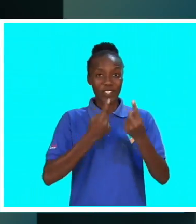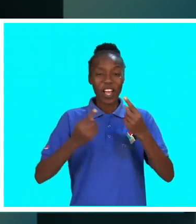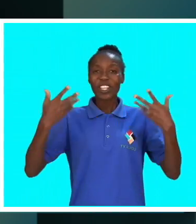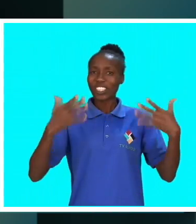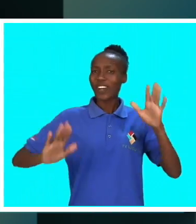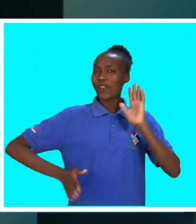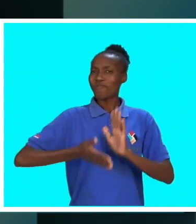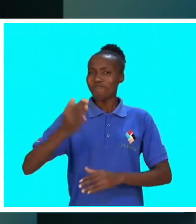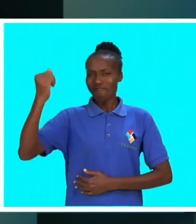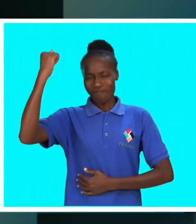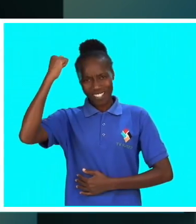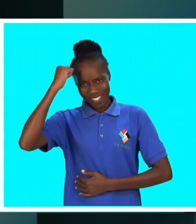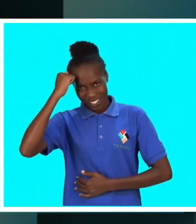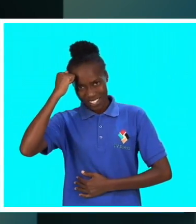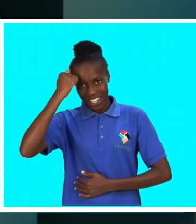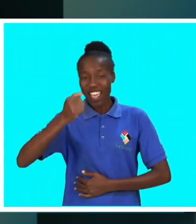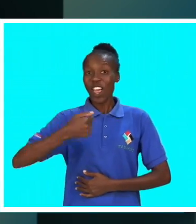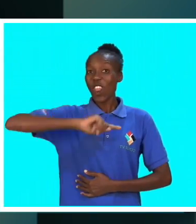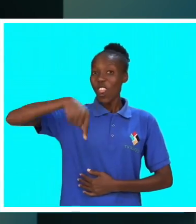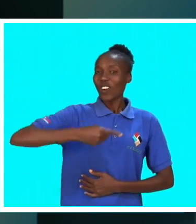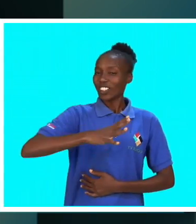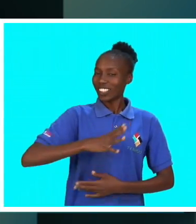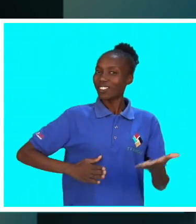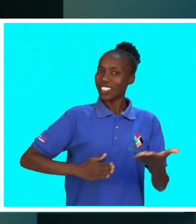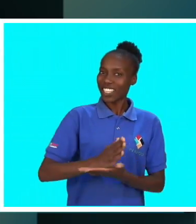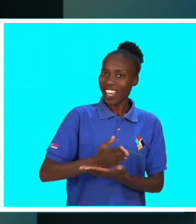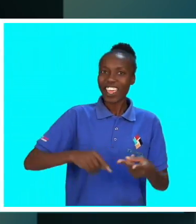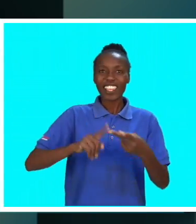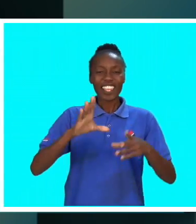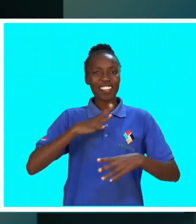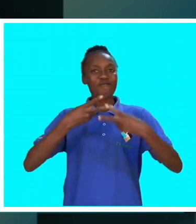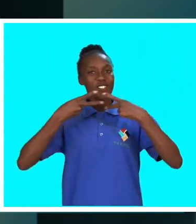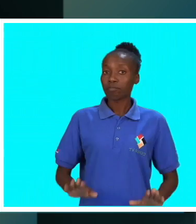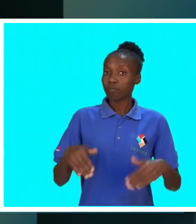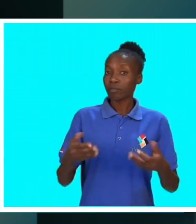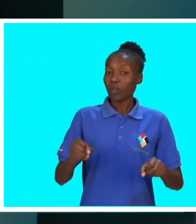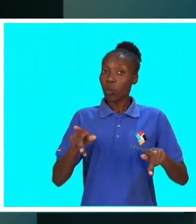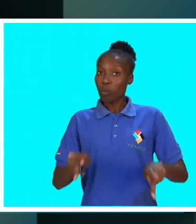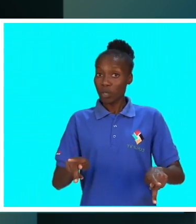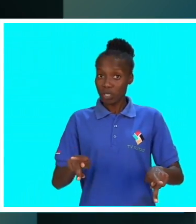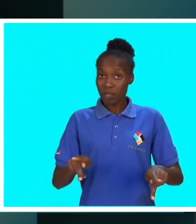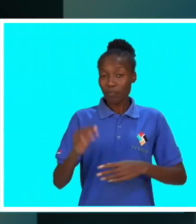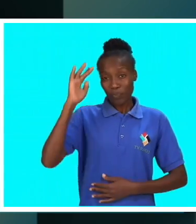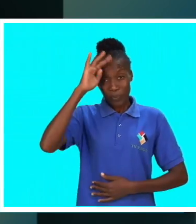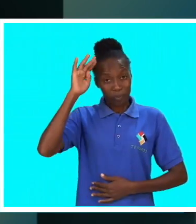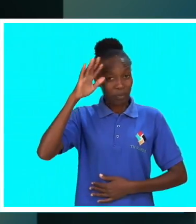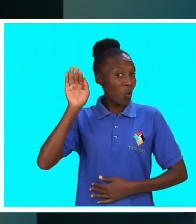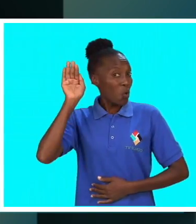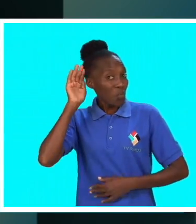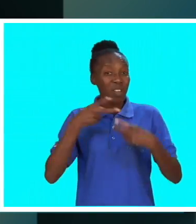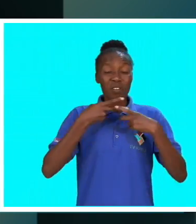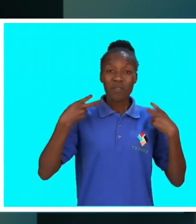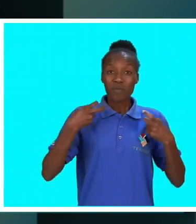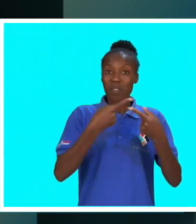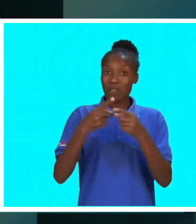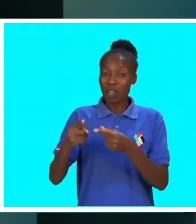debate tivemos conhecimento que nós temos direito, temos voz. Tivemos a oportunidade de refletir e ouvir